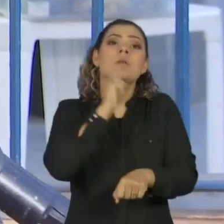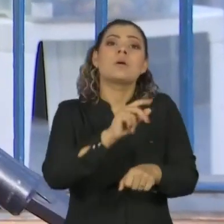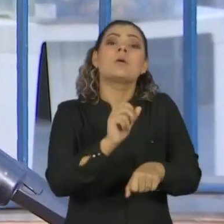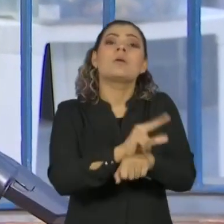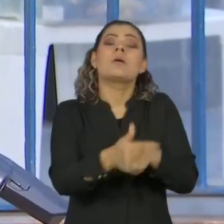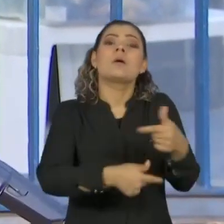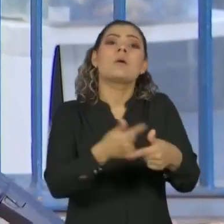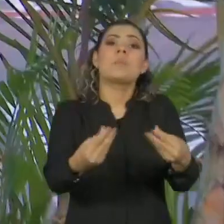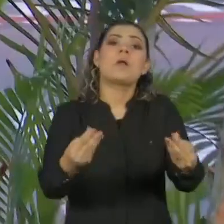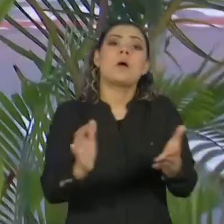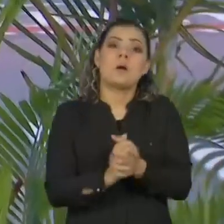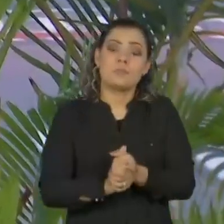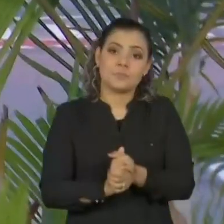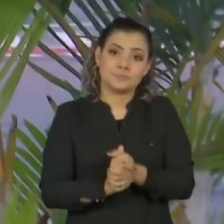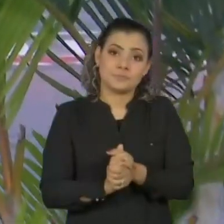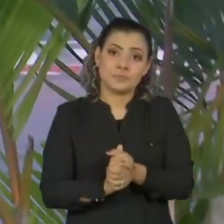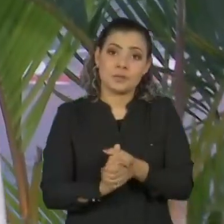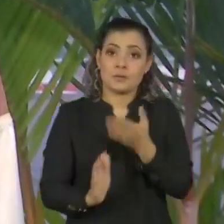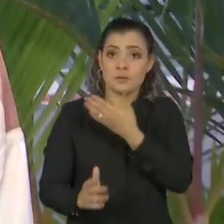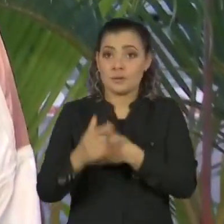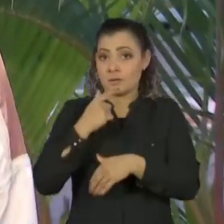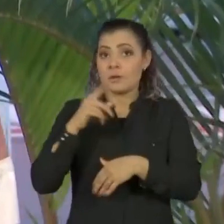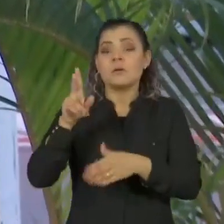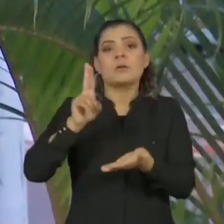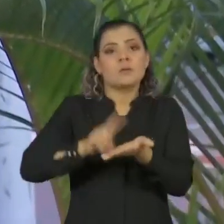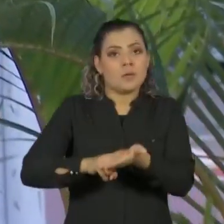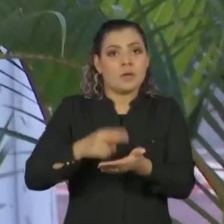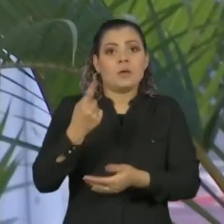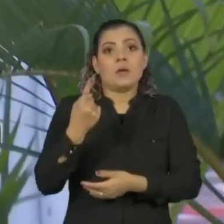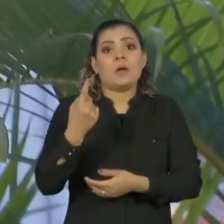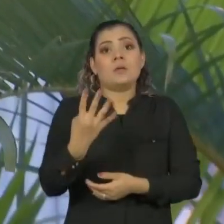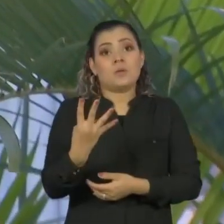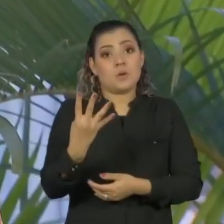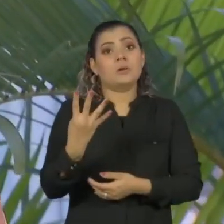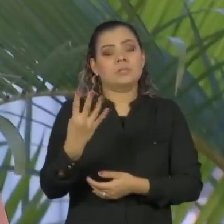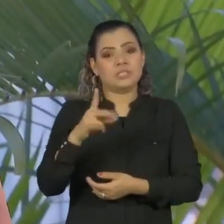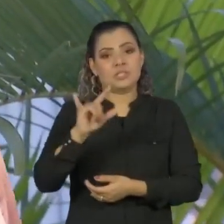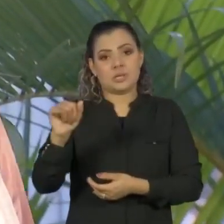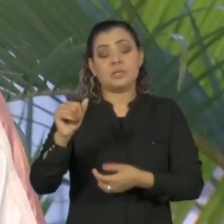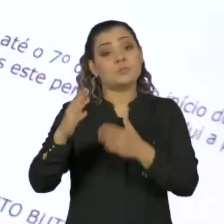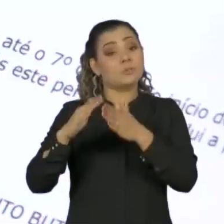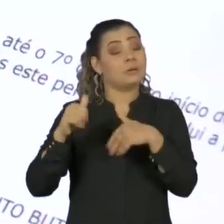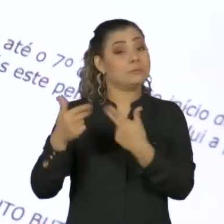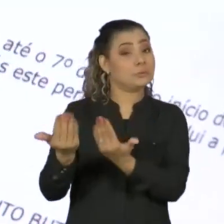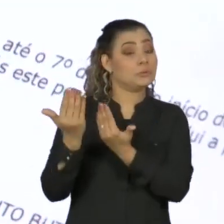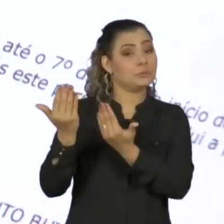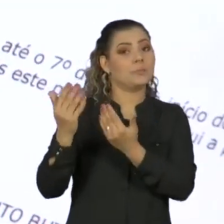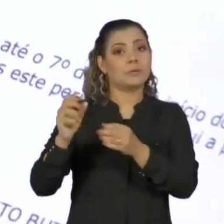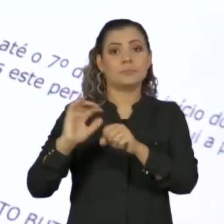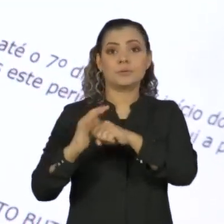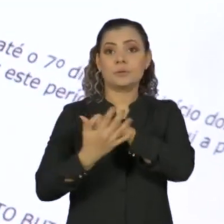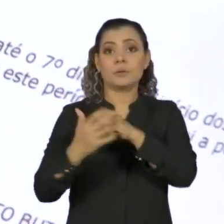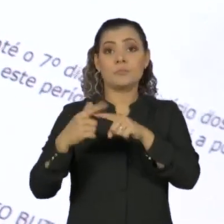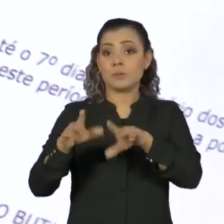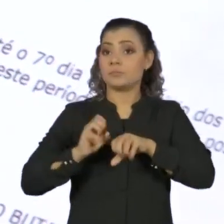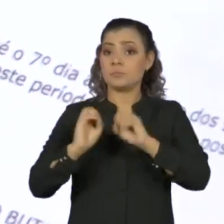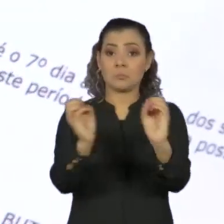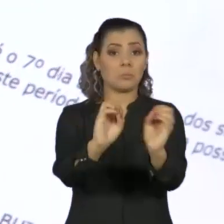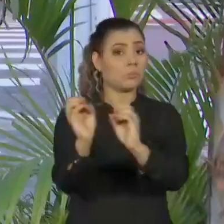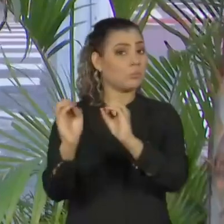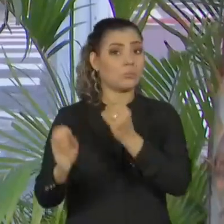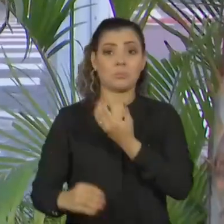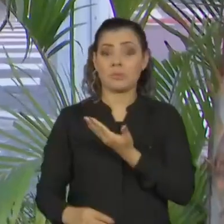Dormindo debaixo de uma carroça. Este homem ficou internado 14 dias com suspeita de covid-19. Mas o resultado deu negativo.